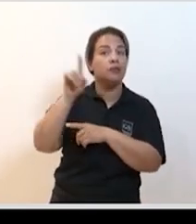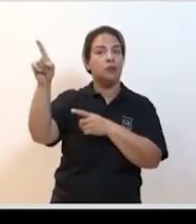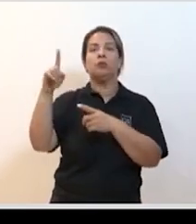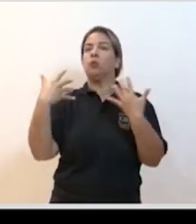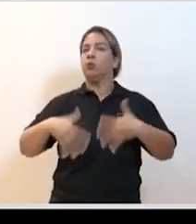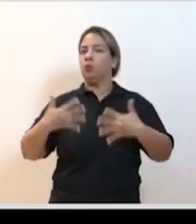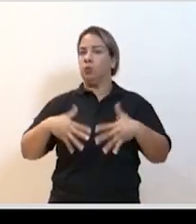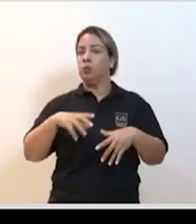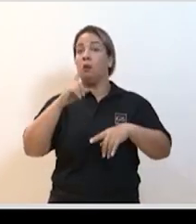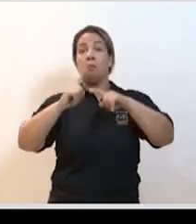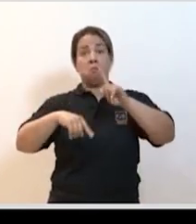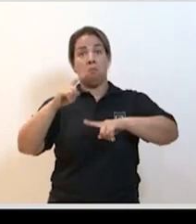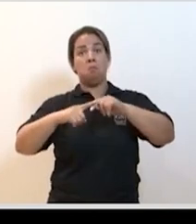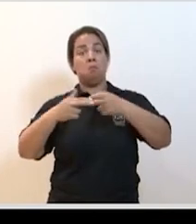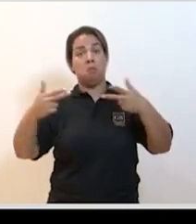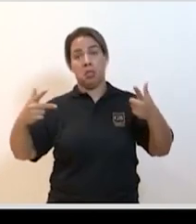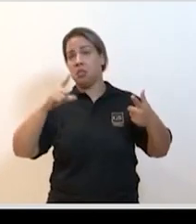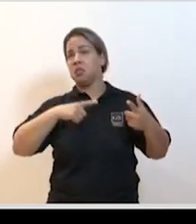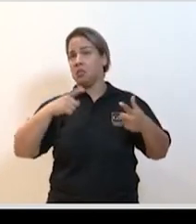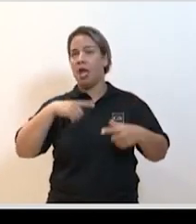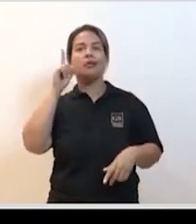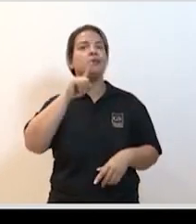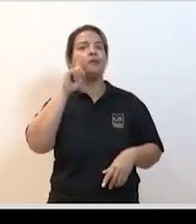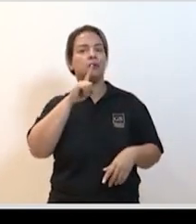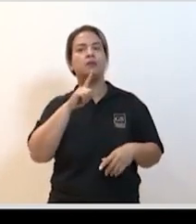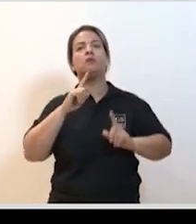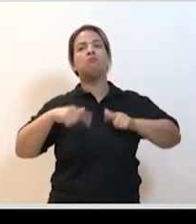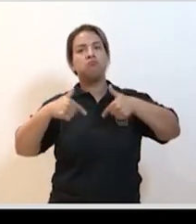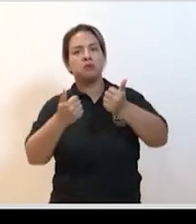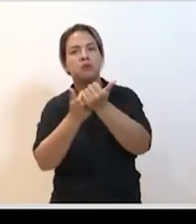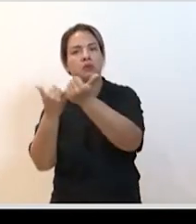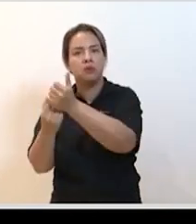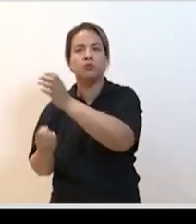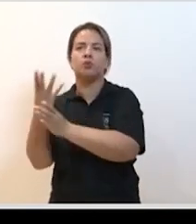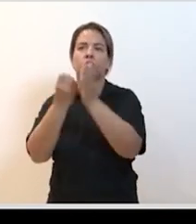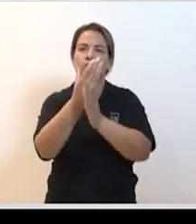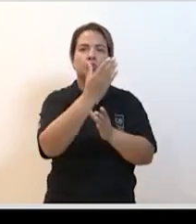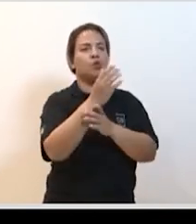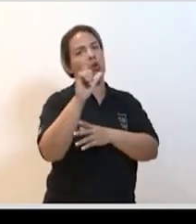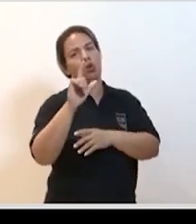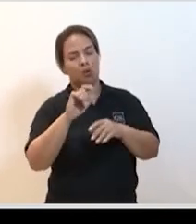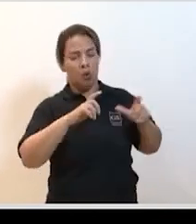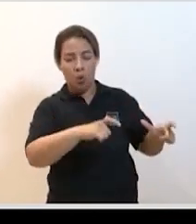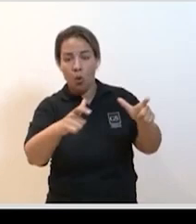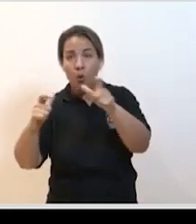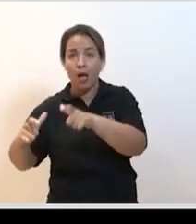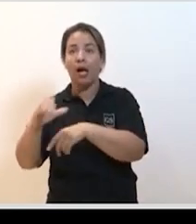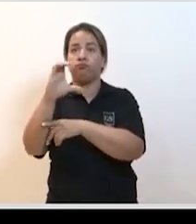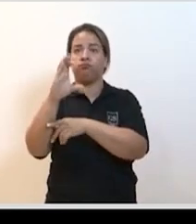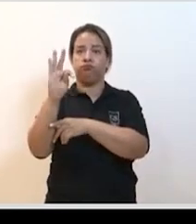Unidos é óbvio país de maior recurso tem uma capacidade maior logística de criar novos espaços de CTI e ganhando esse tempo